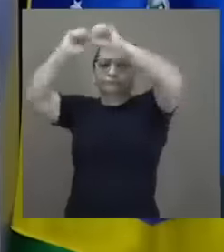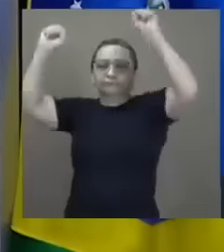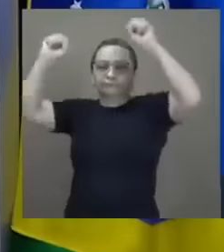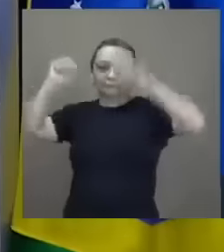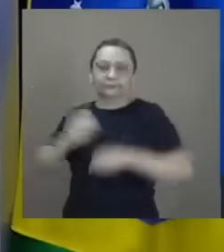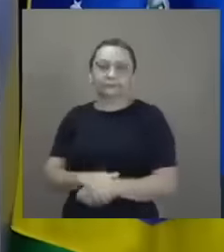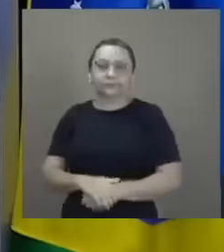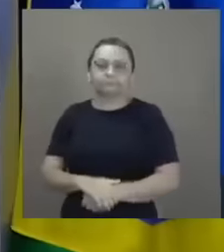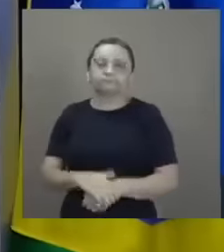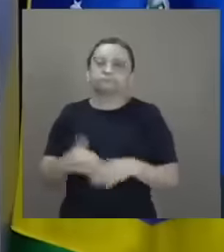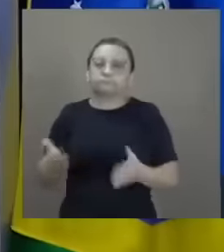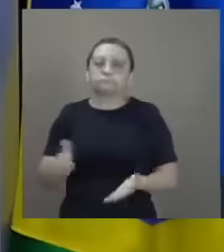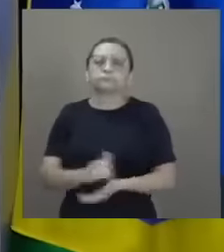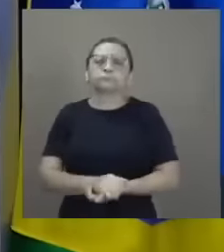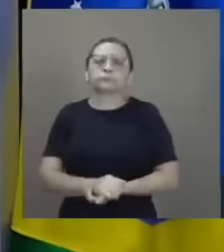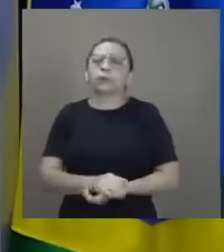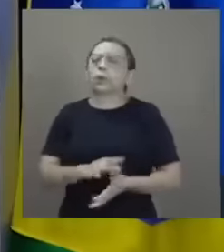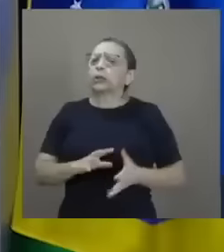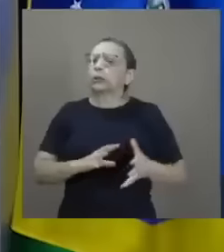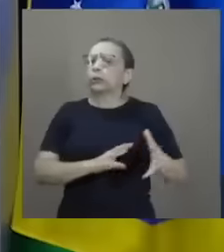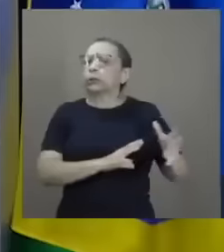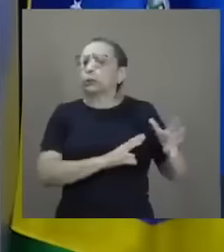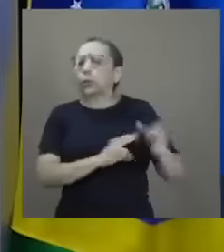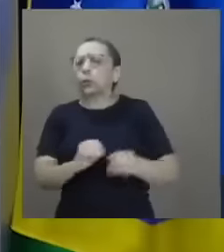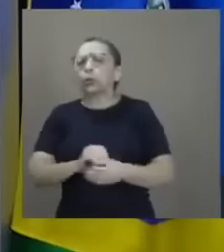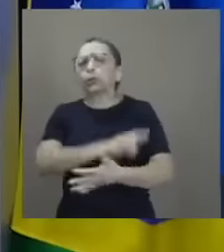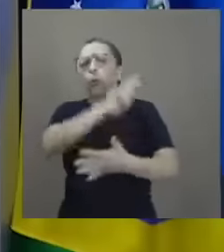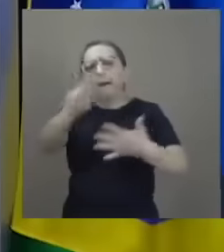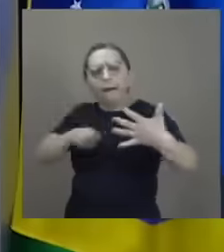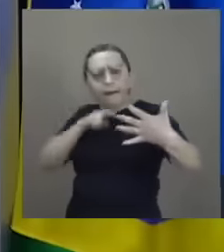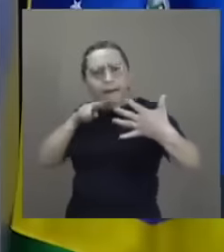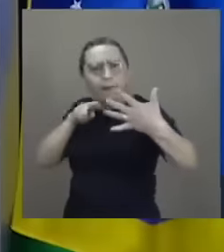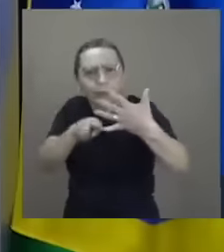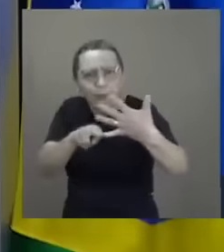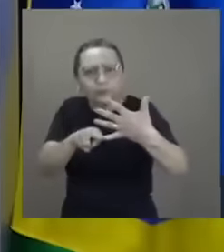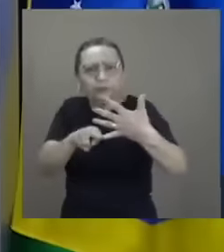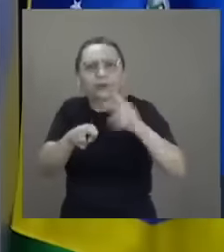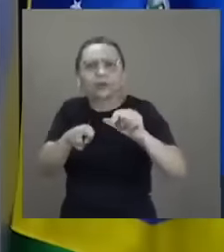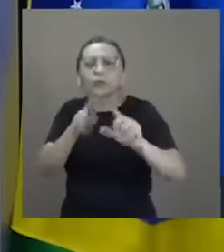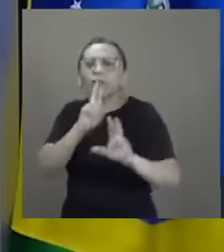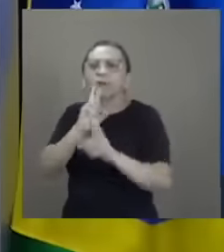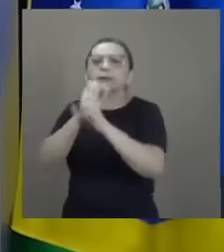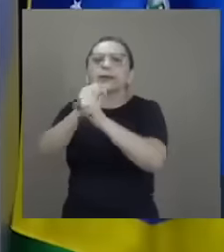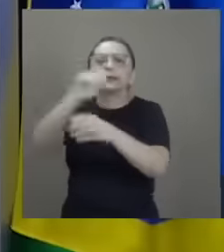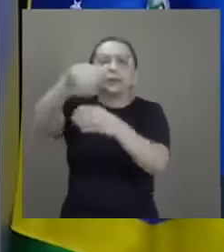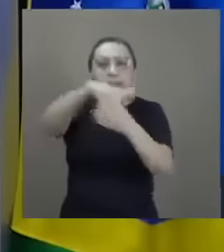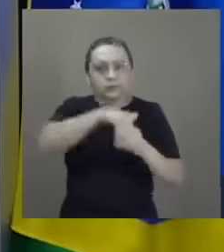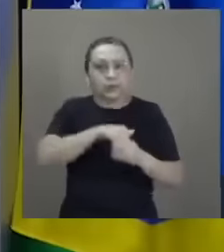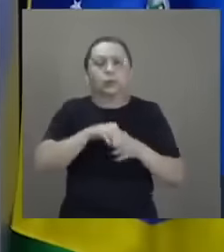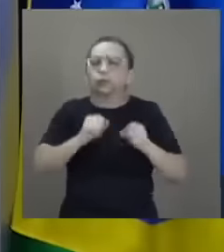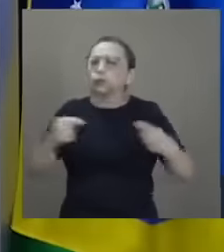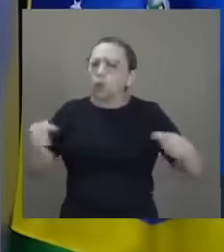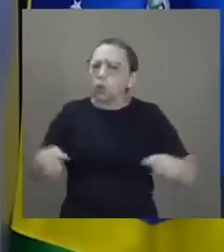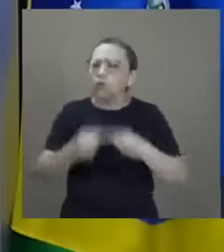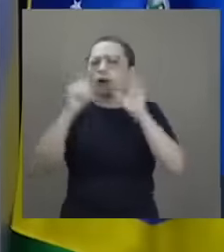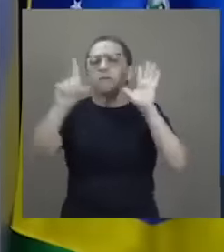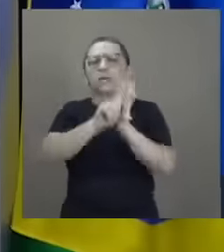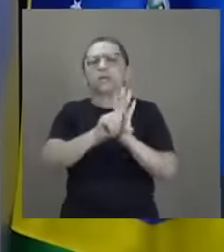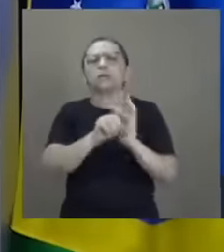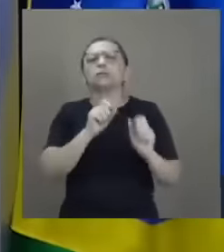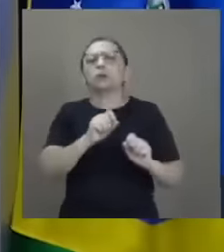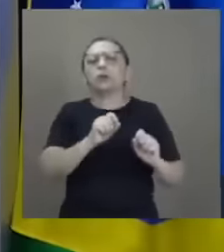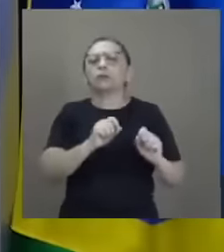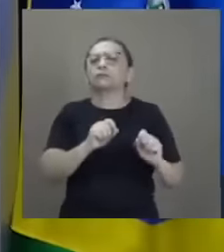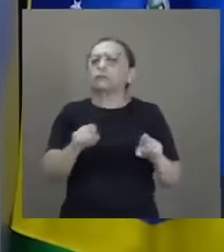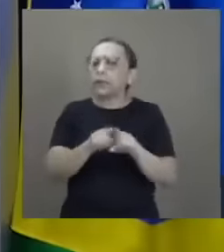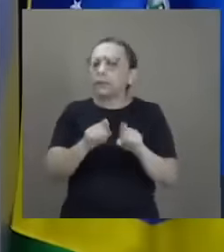Desde os recursos sobre o resultado das eleições, cabíveis na forma da lei, até as manifestações,